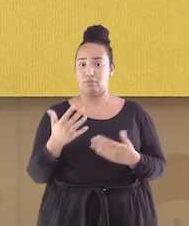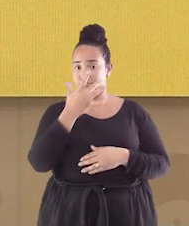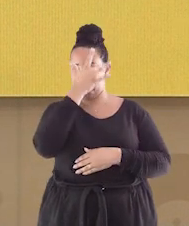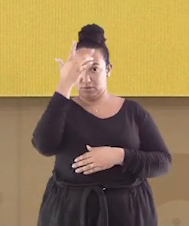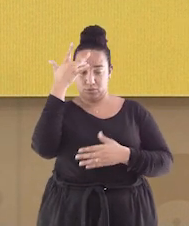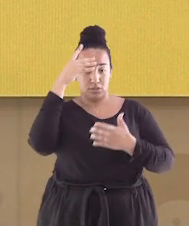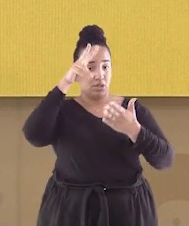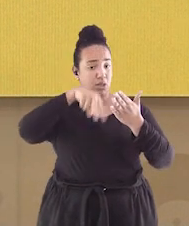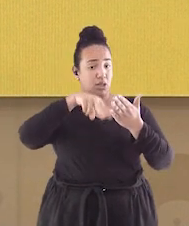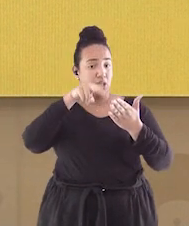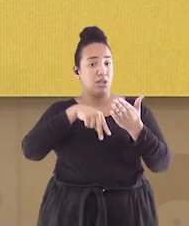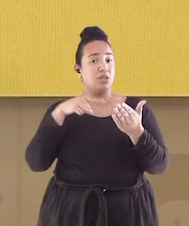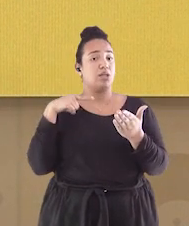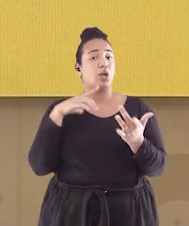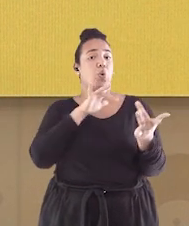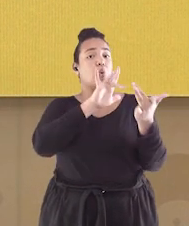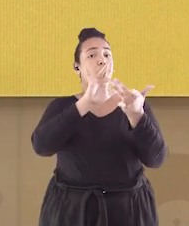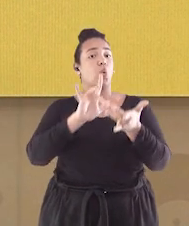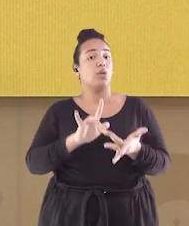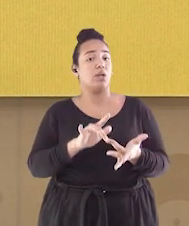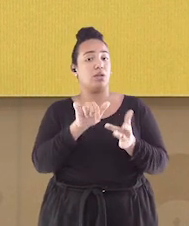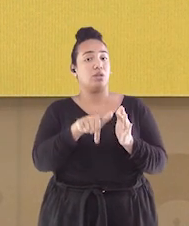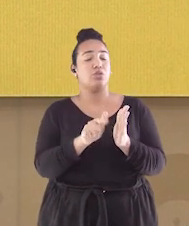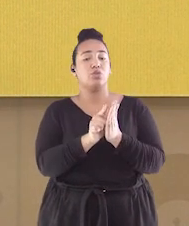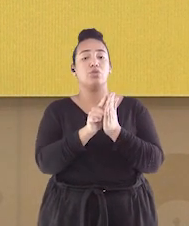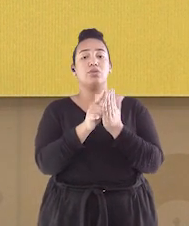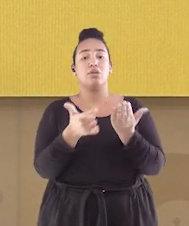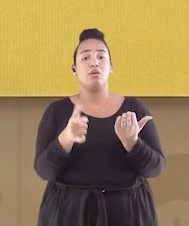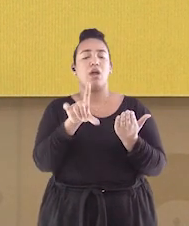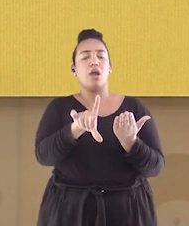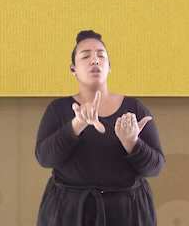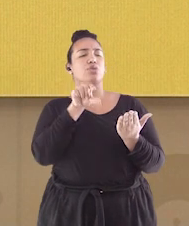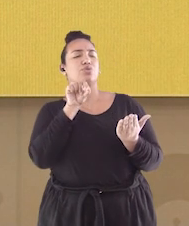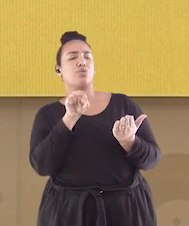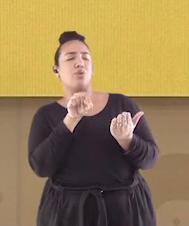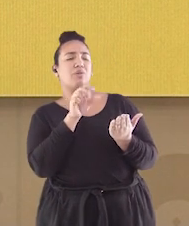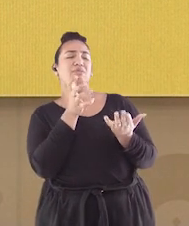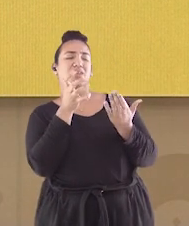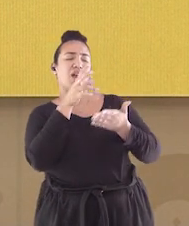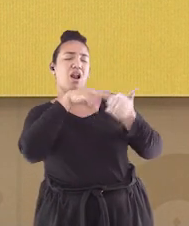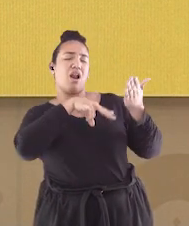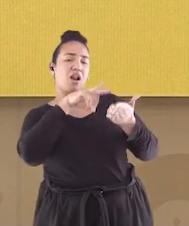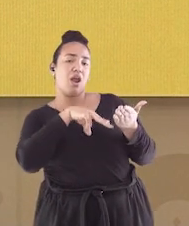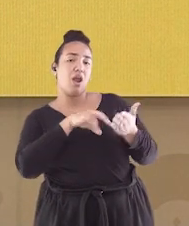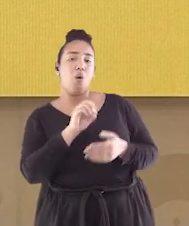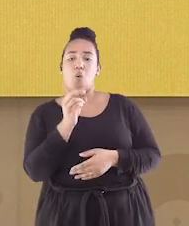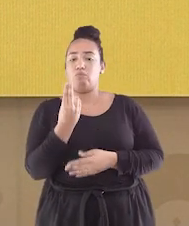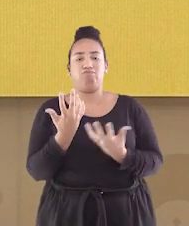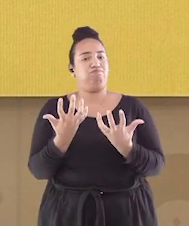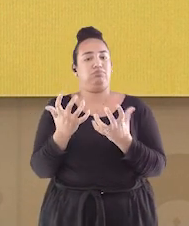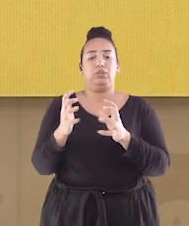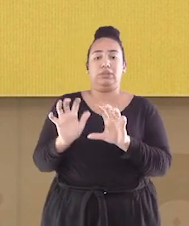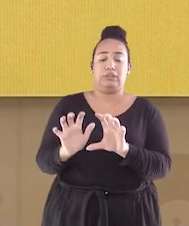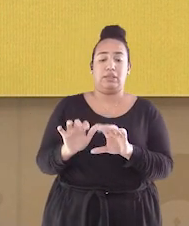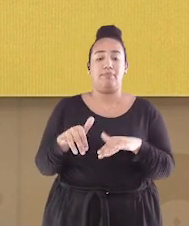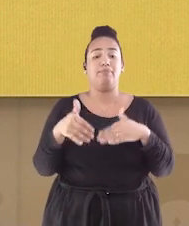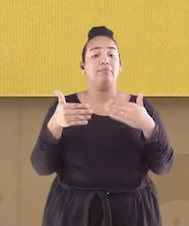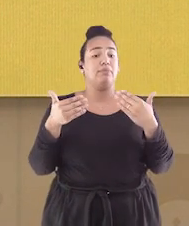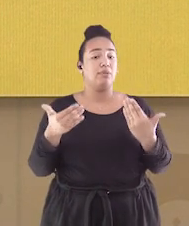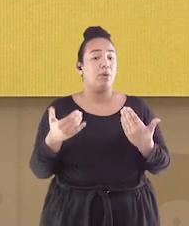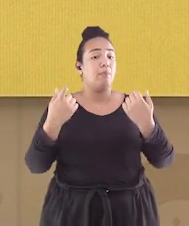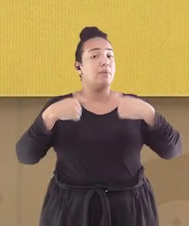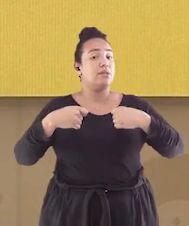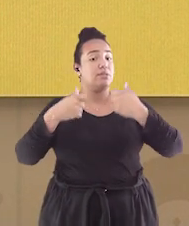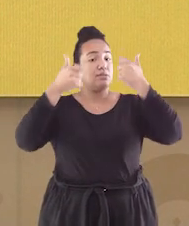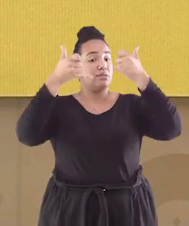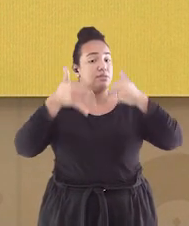o primeiro contato com o jornal e decide se vai querer ou não ler todo o jornal. Por isso, podemos dizer que